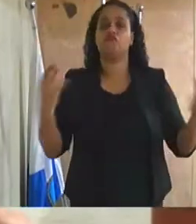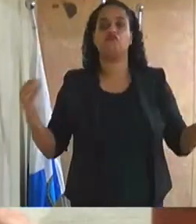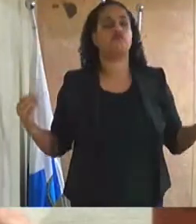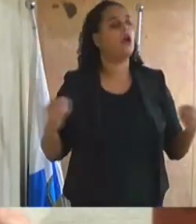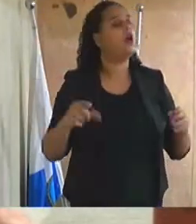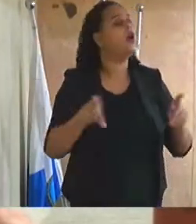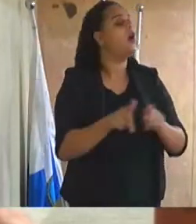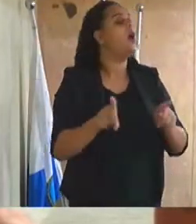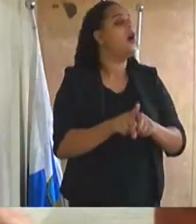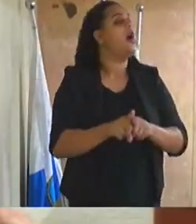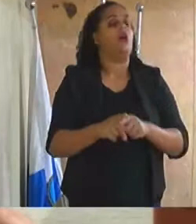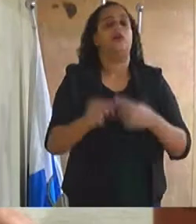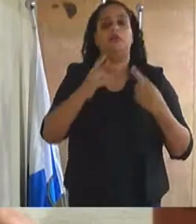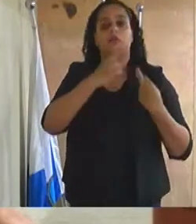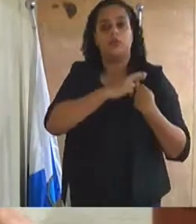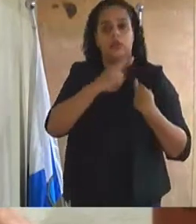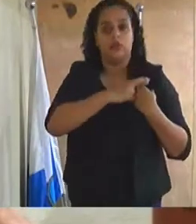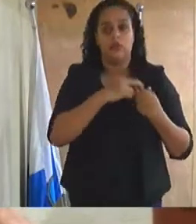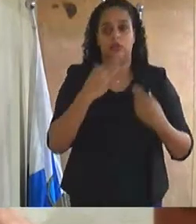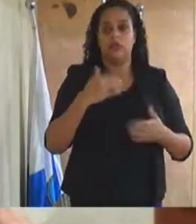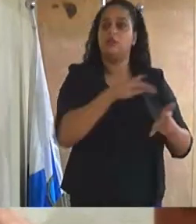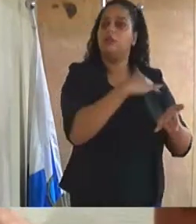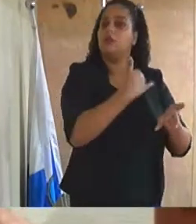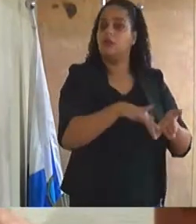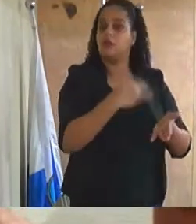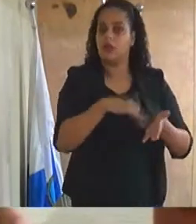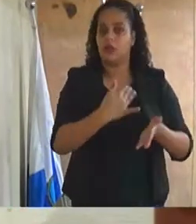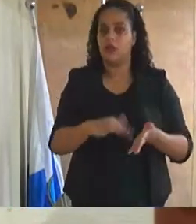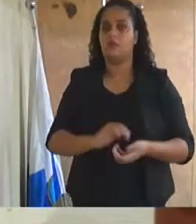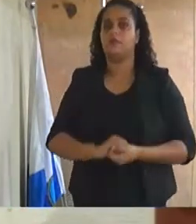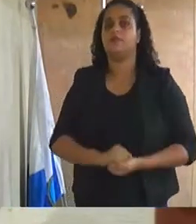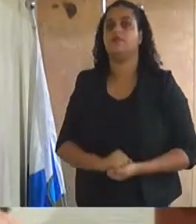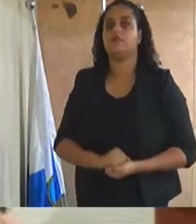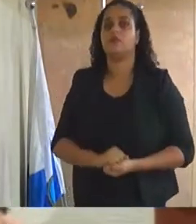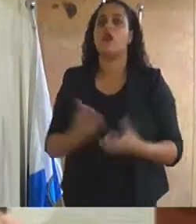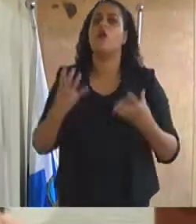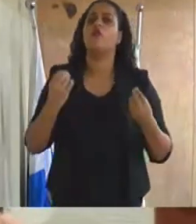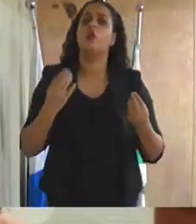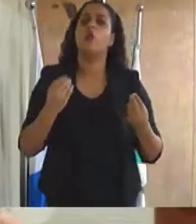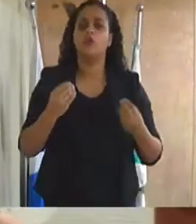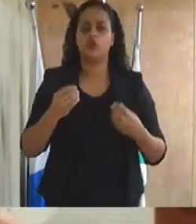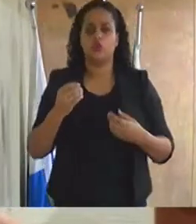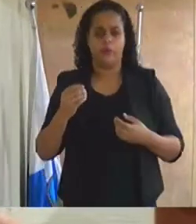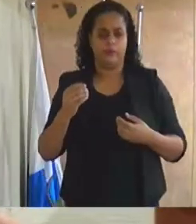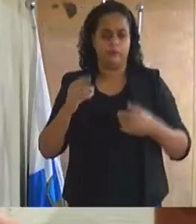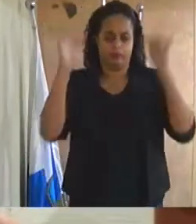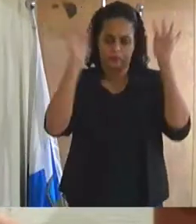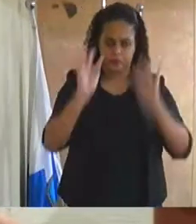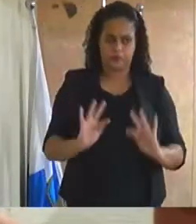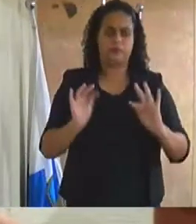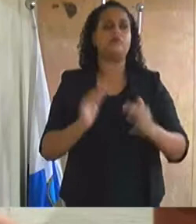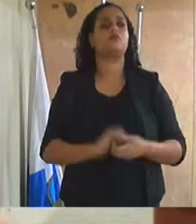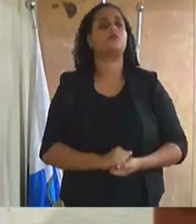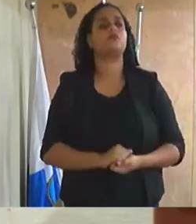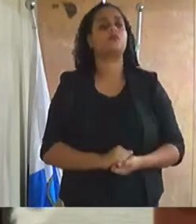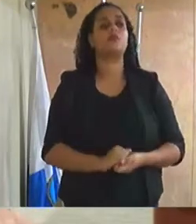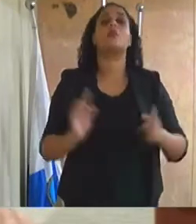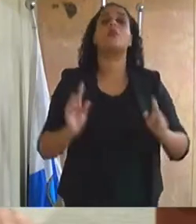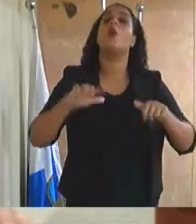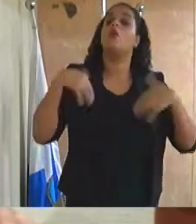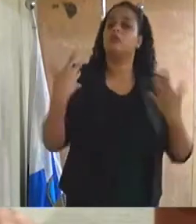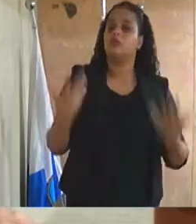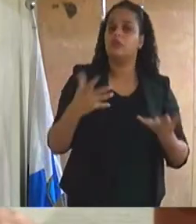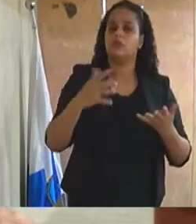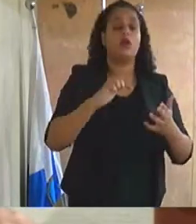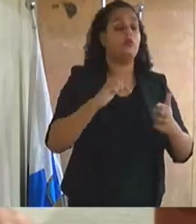daquela secretaria e eu fico muito feliz, porque quando se trabalha com